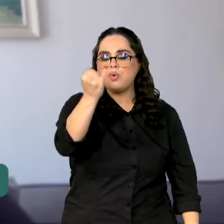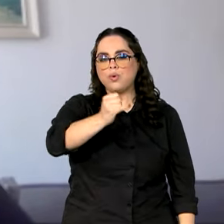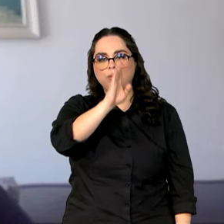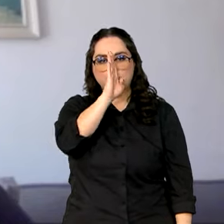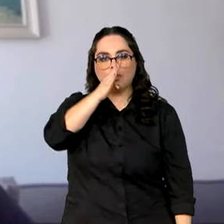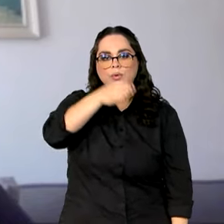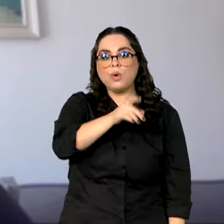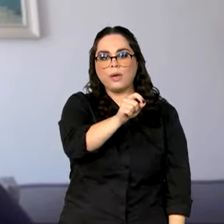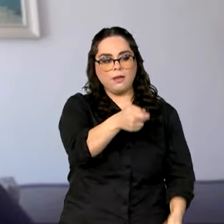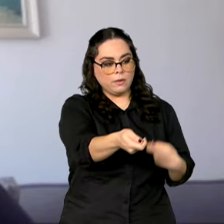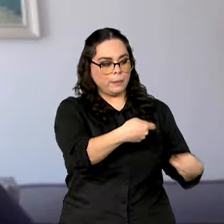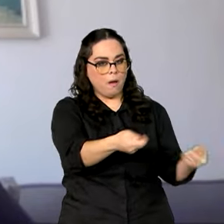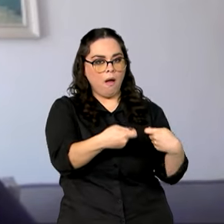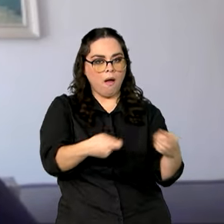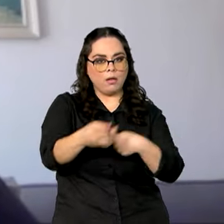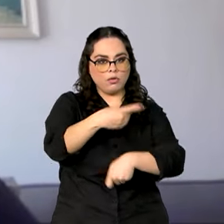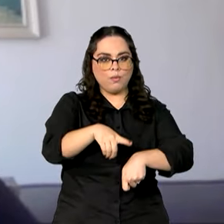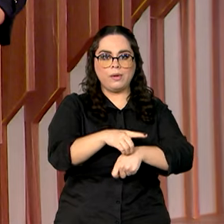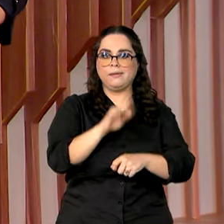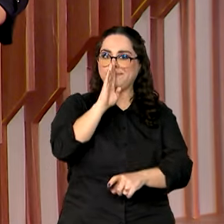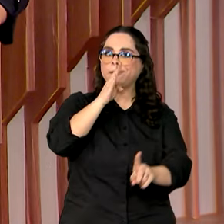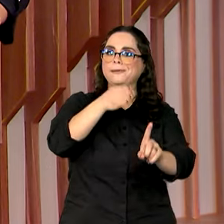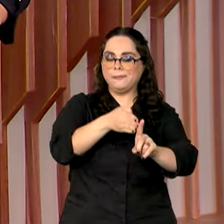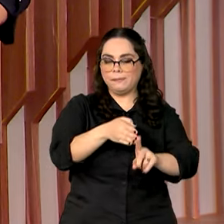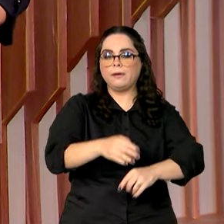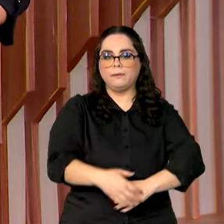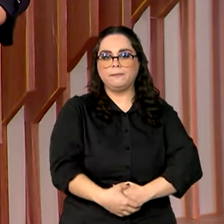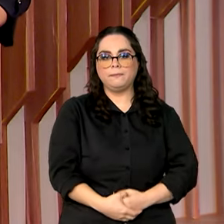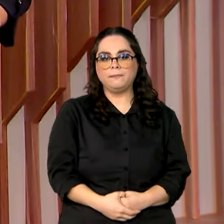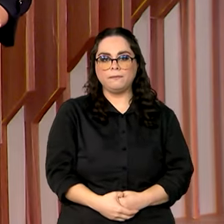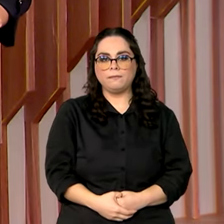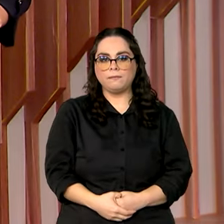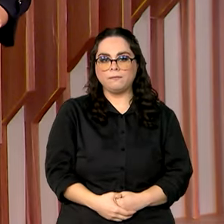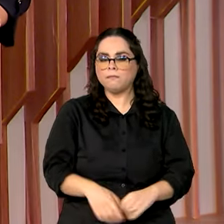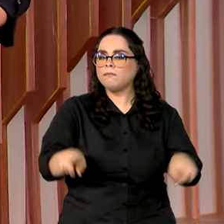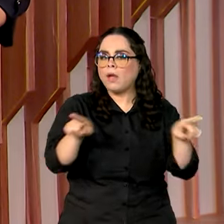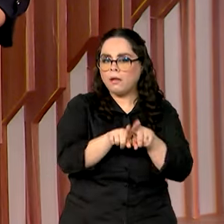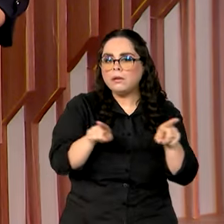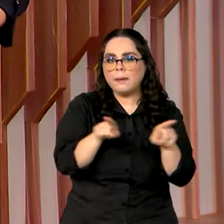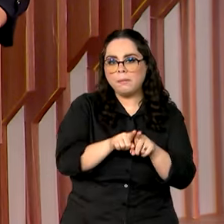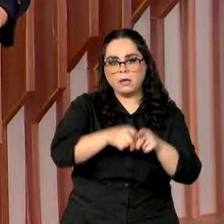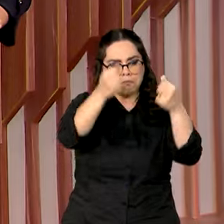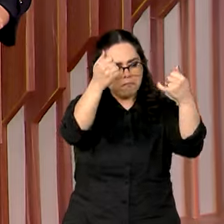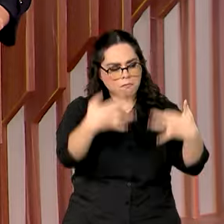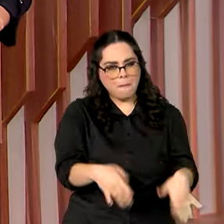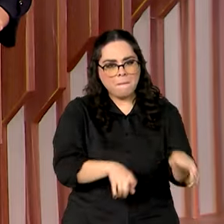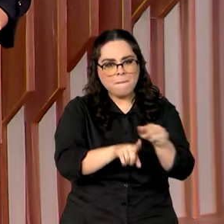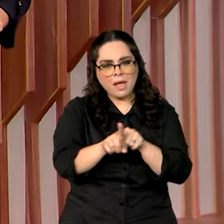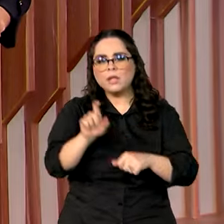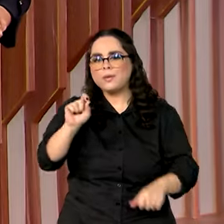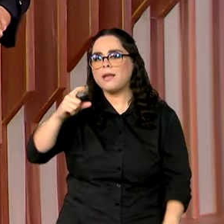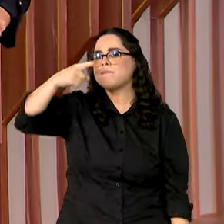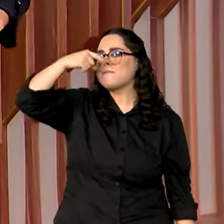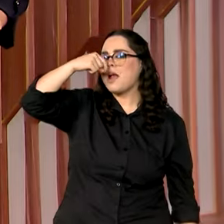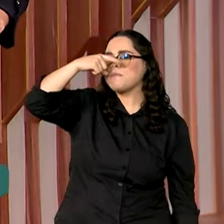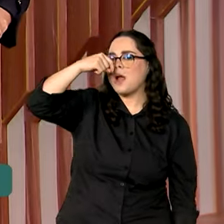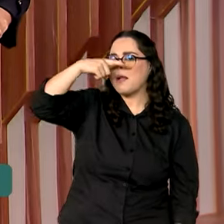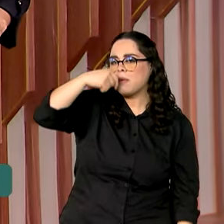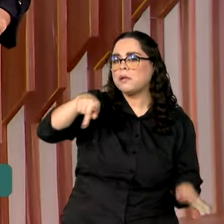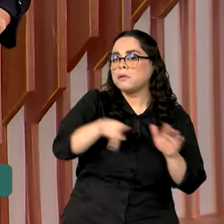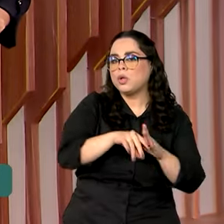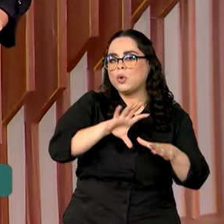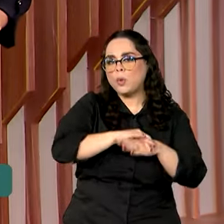para o controle dessas doenças. E desde o início deste mês, as gotinhas contra a